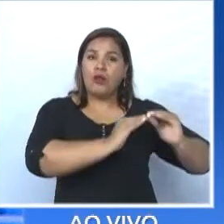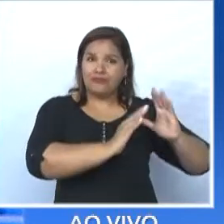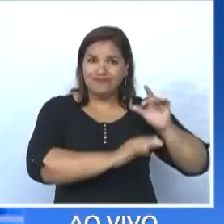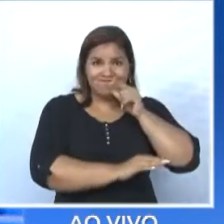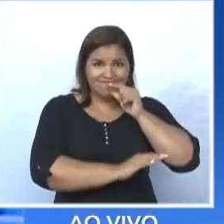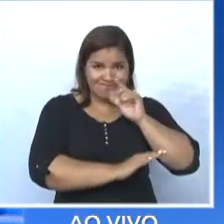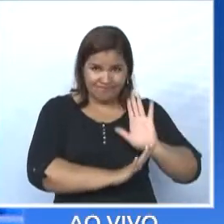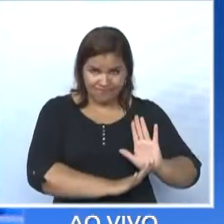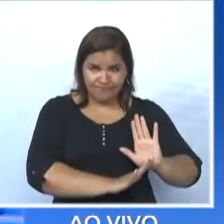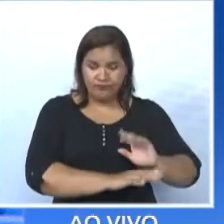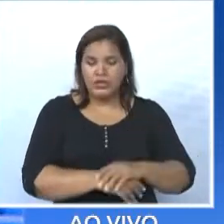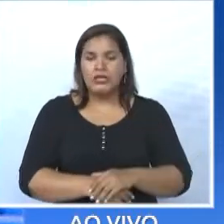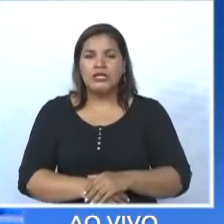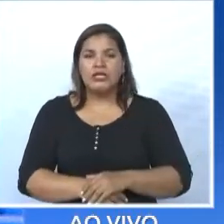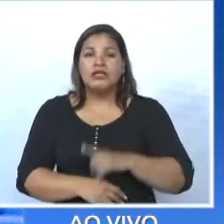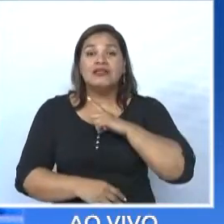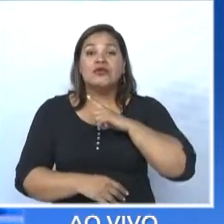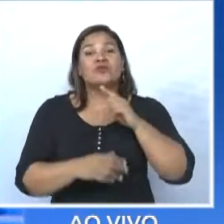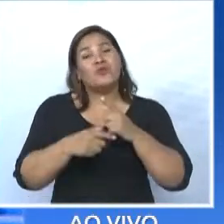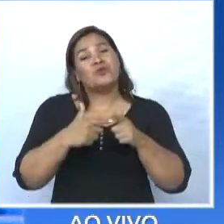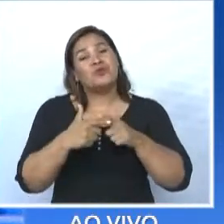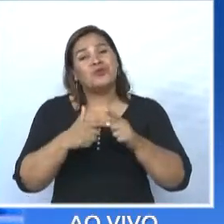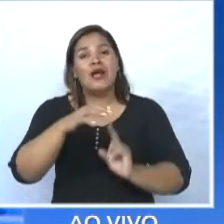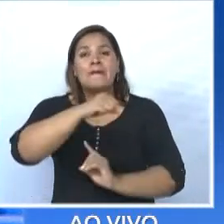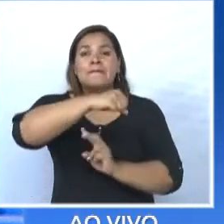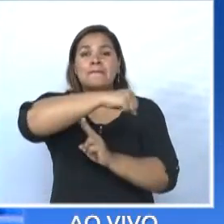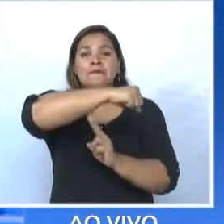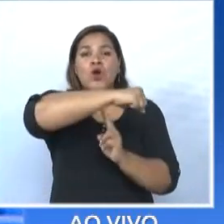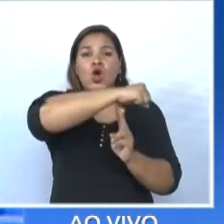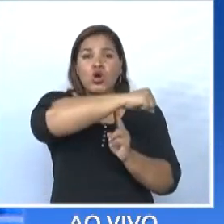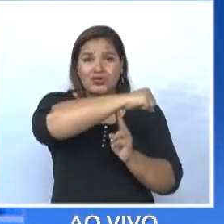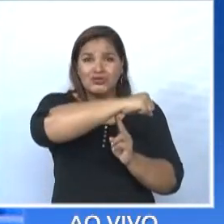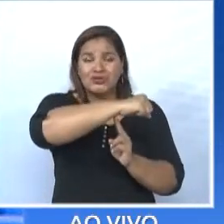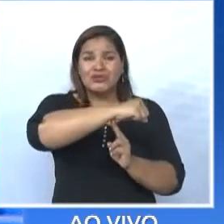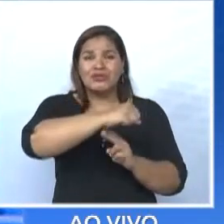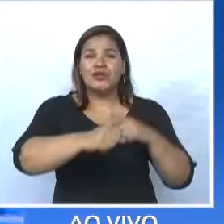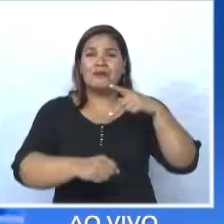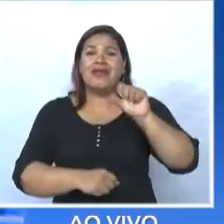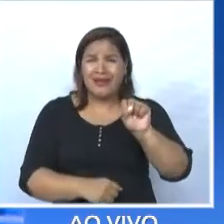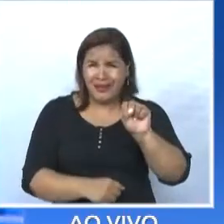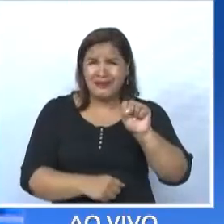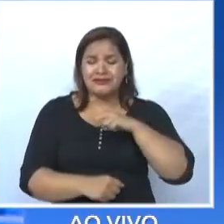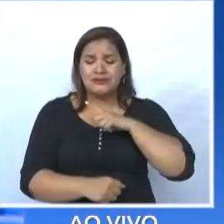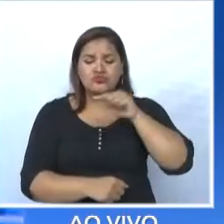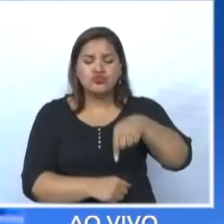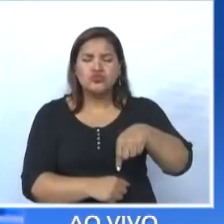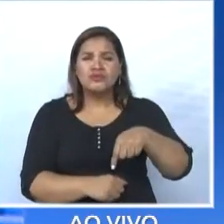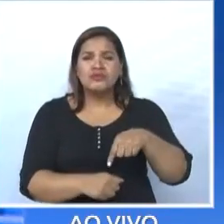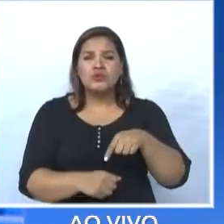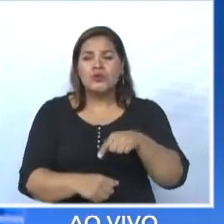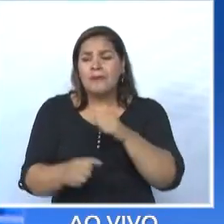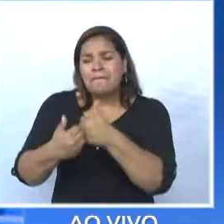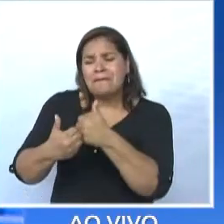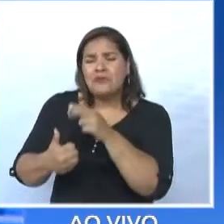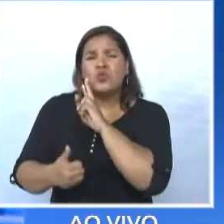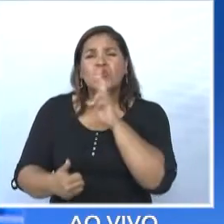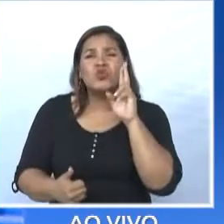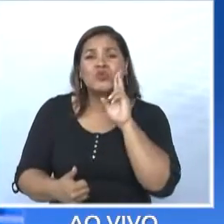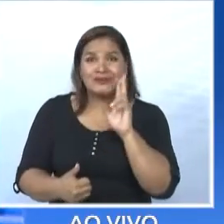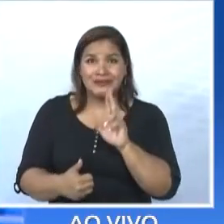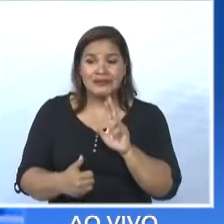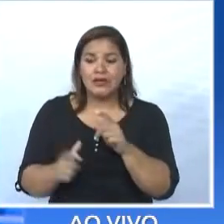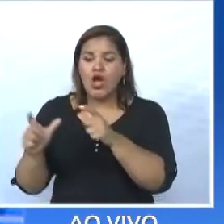pontes perto do pronto-socorro Janjão, embaixo, perto do restaurante, as pontes são pequenas, são